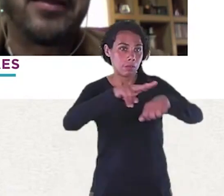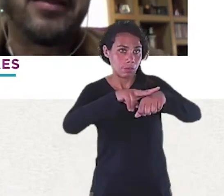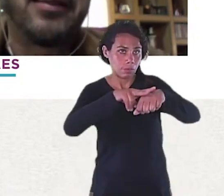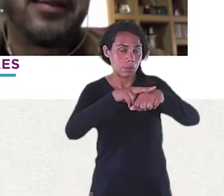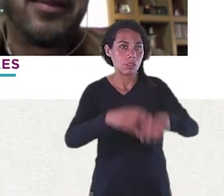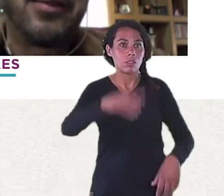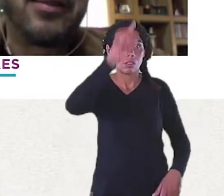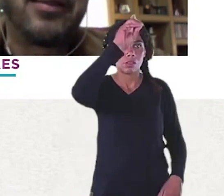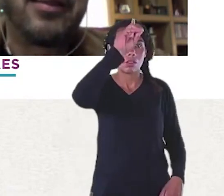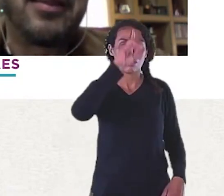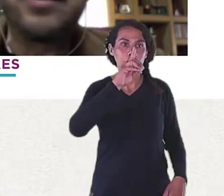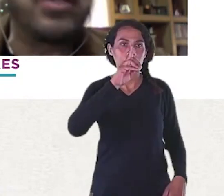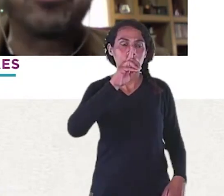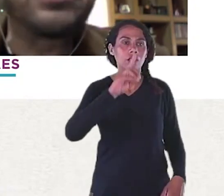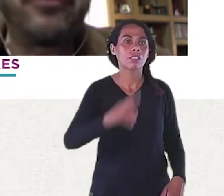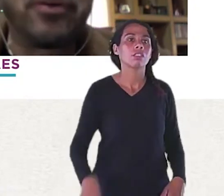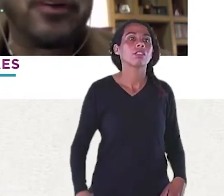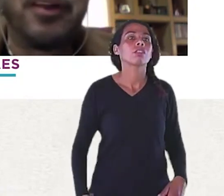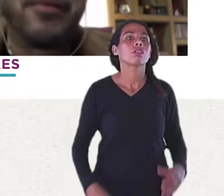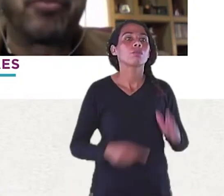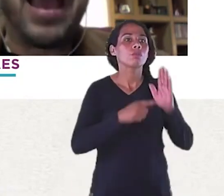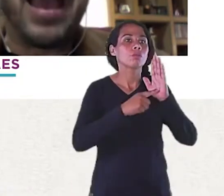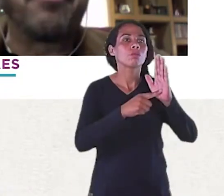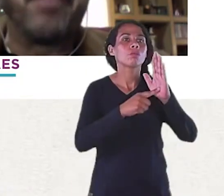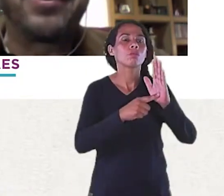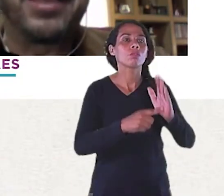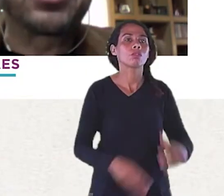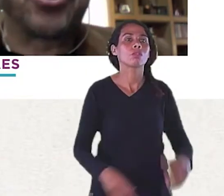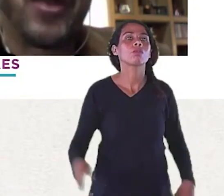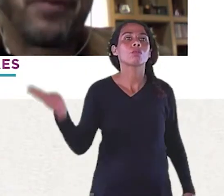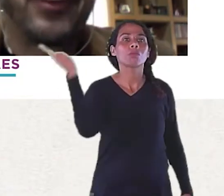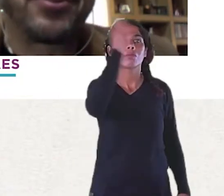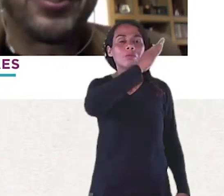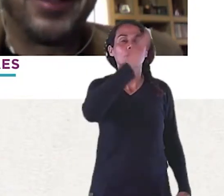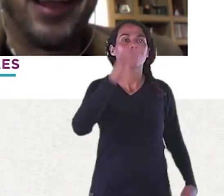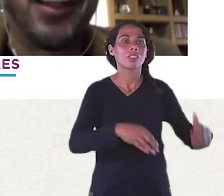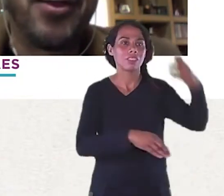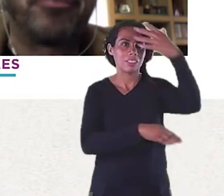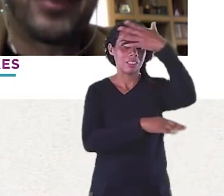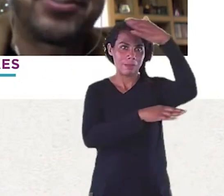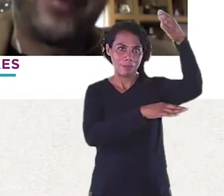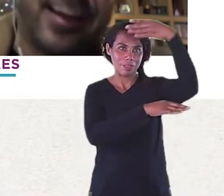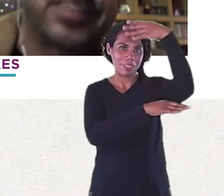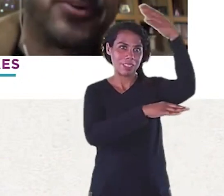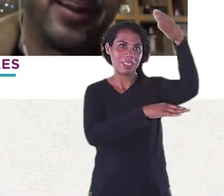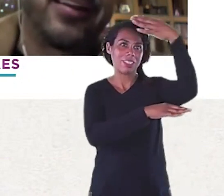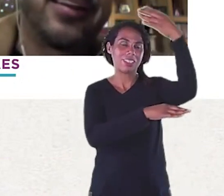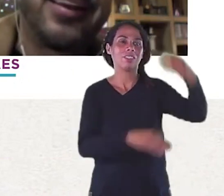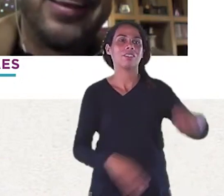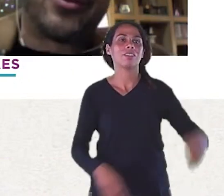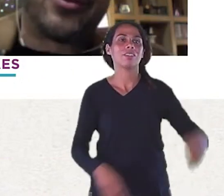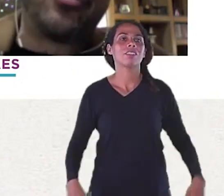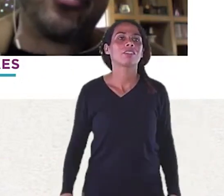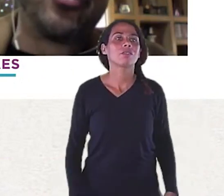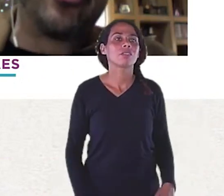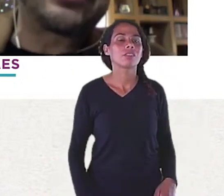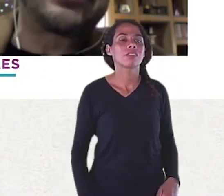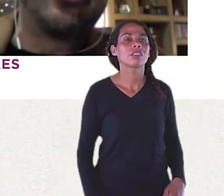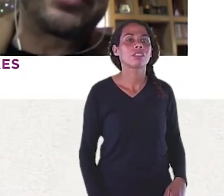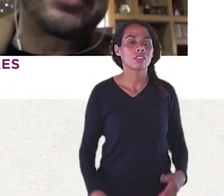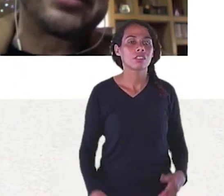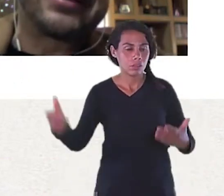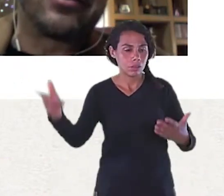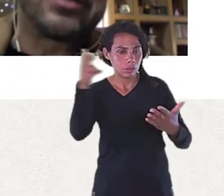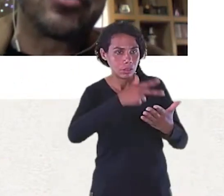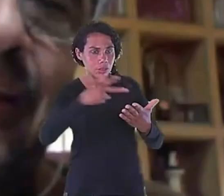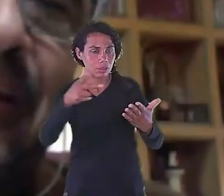o da Alemanha Isso é impossível Porque a Alemanha Tem história Para fazer o design dela Porque eles tiveram Aquela história Então no